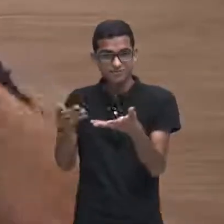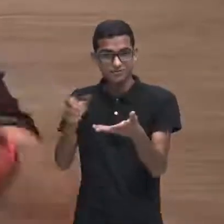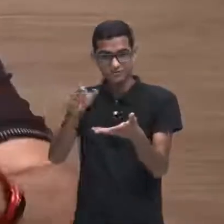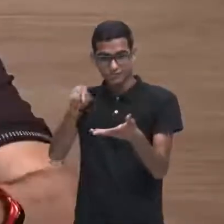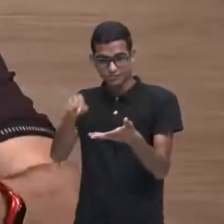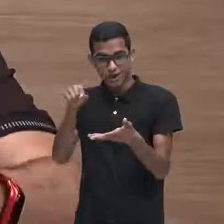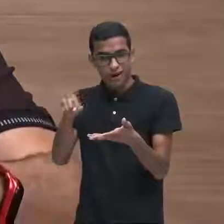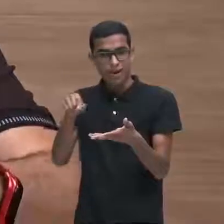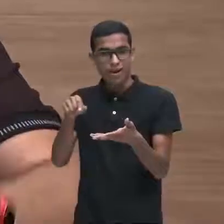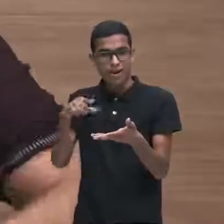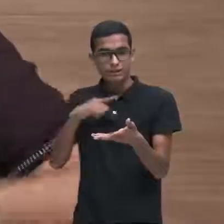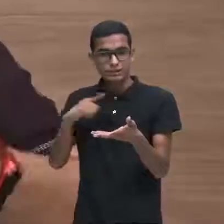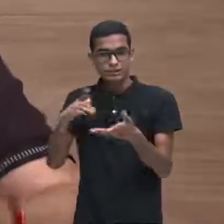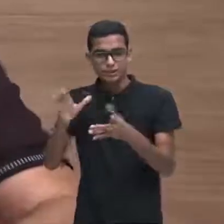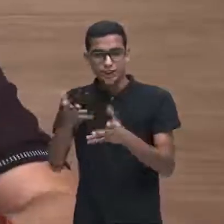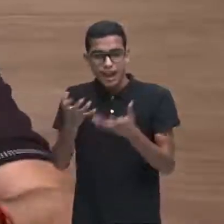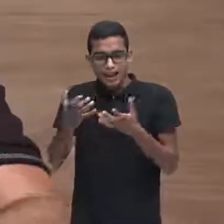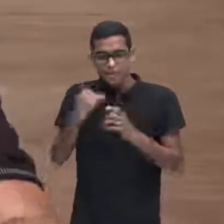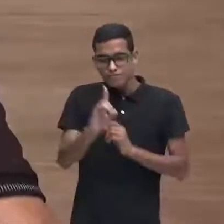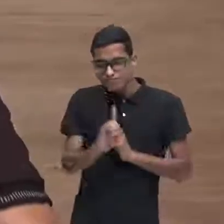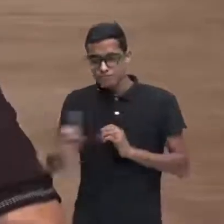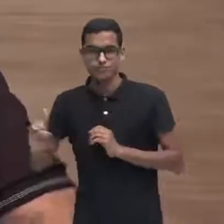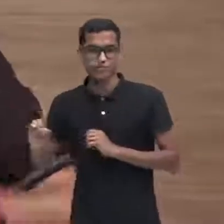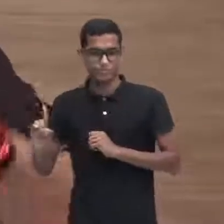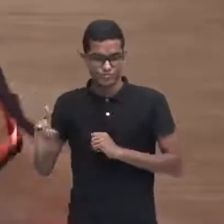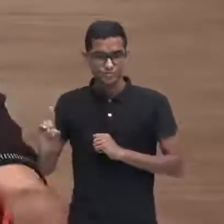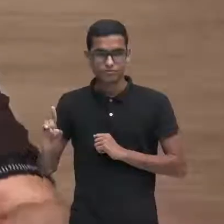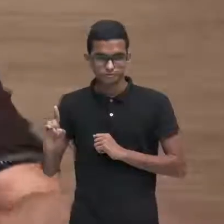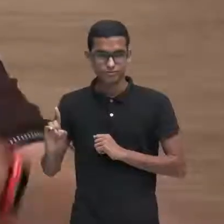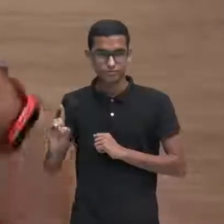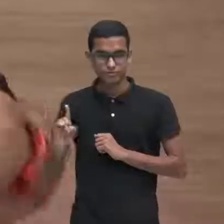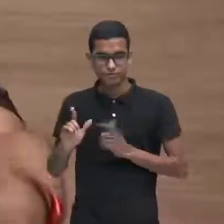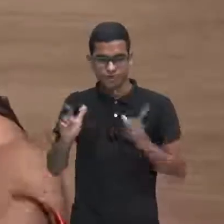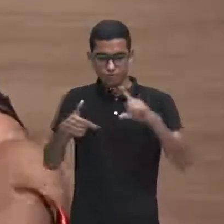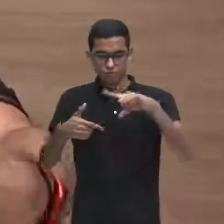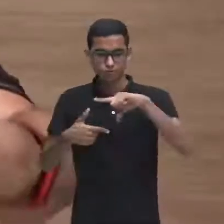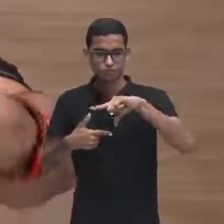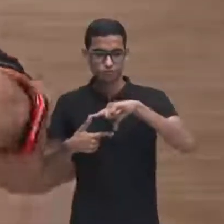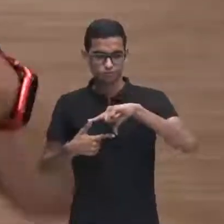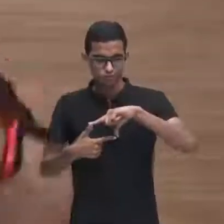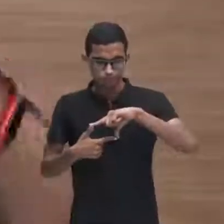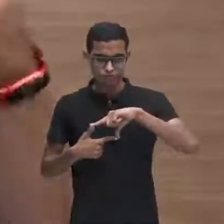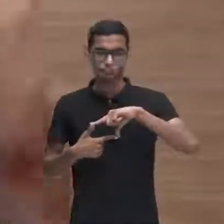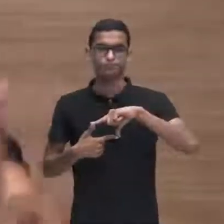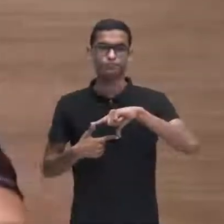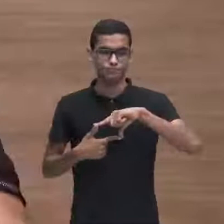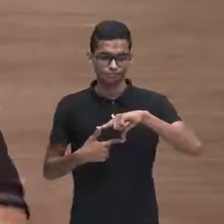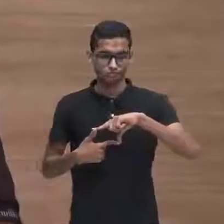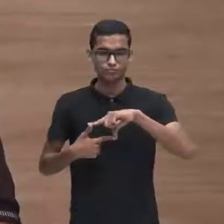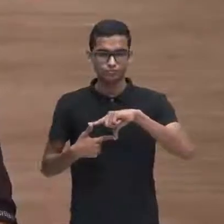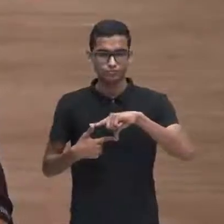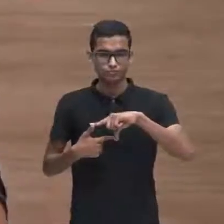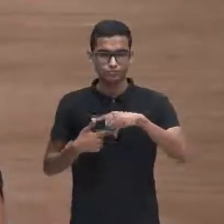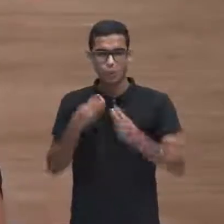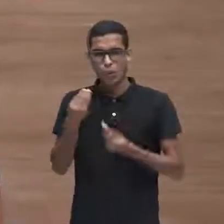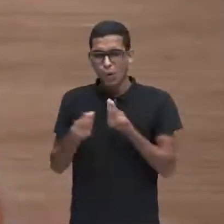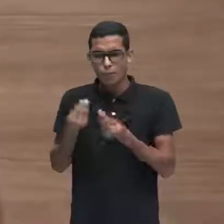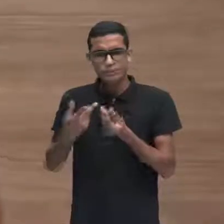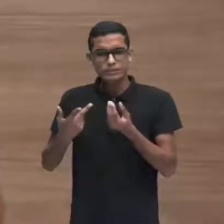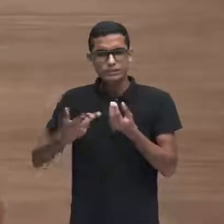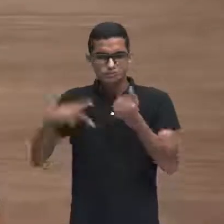esse isolamento, uma das coisas é, eles se penalizam e penalizam o outro. De que forma eles penalizam?